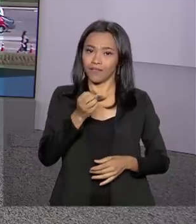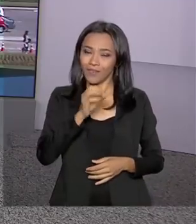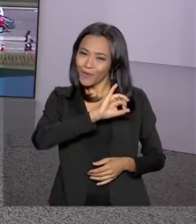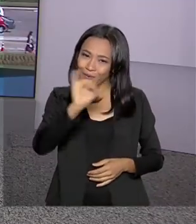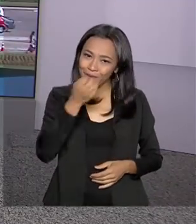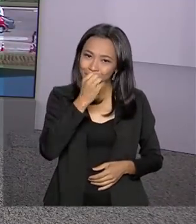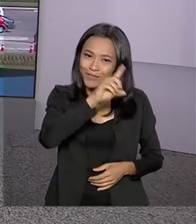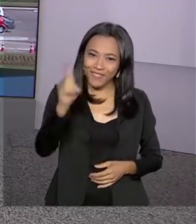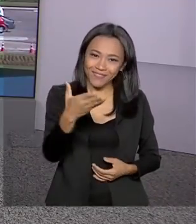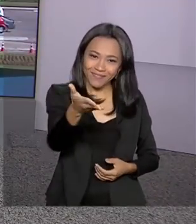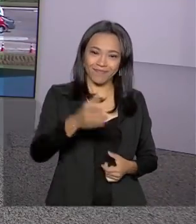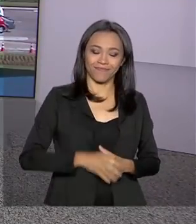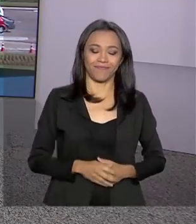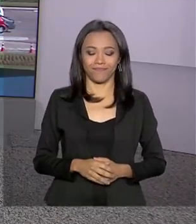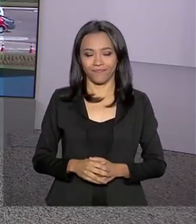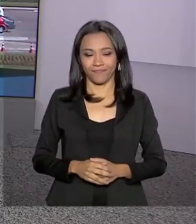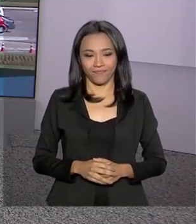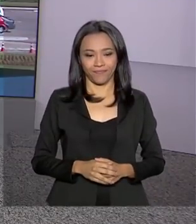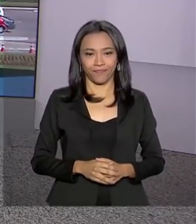dia pra você.